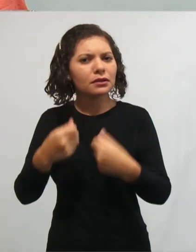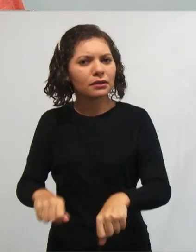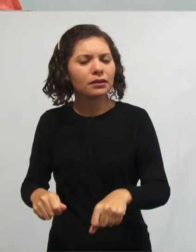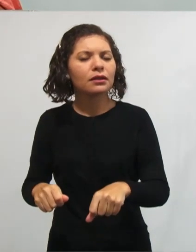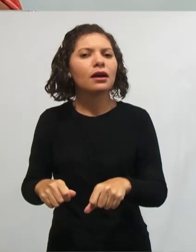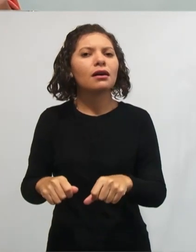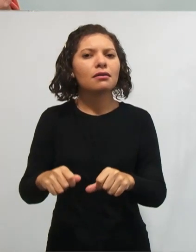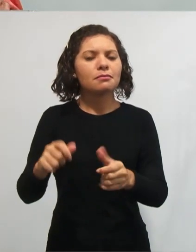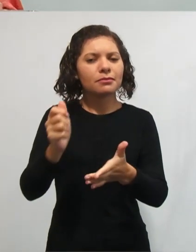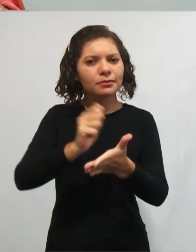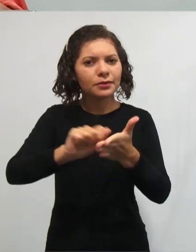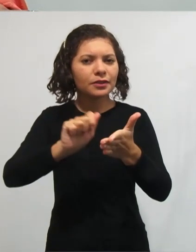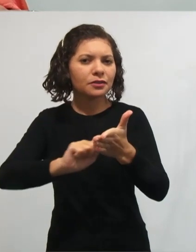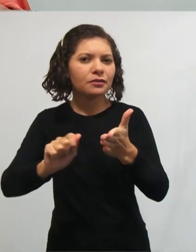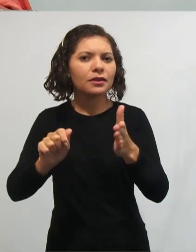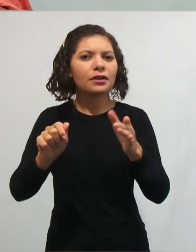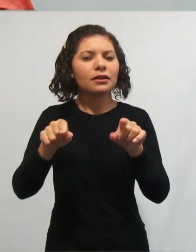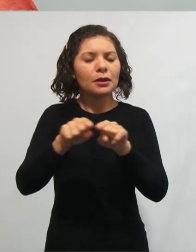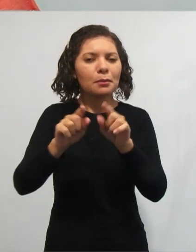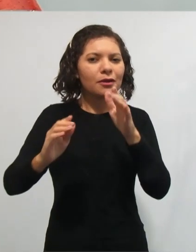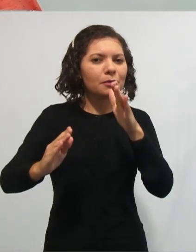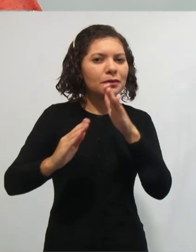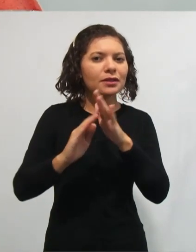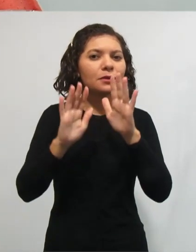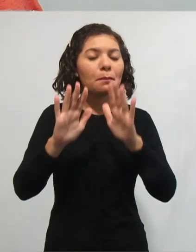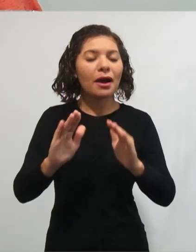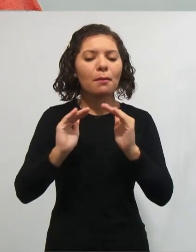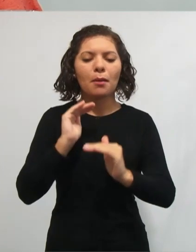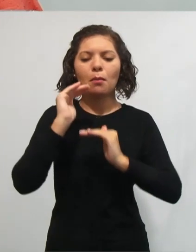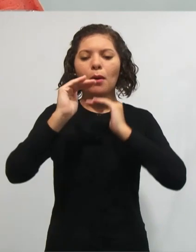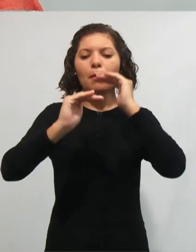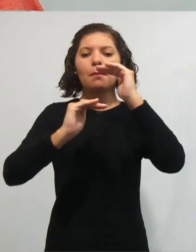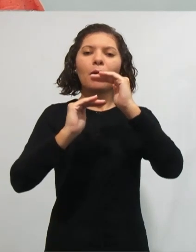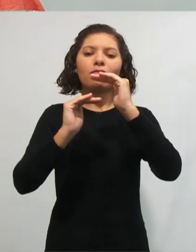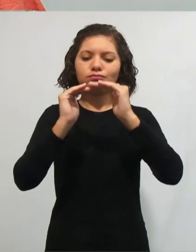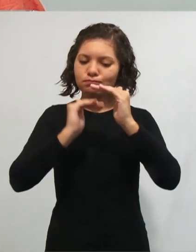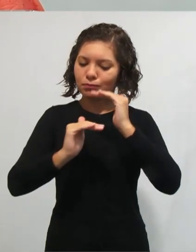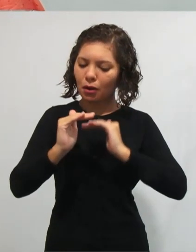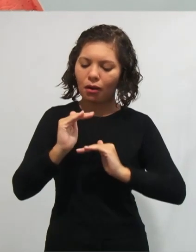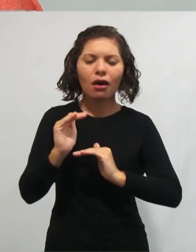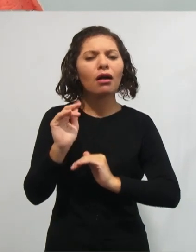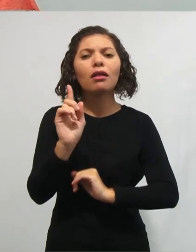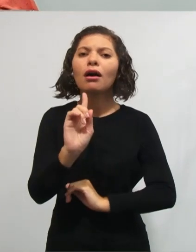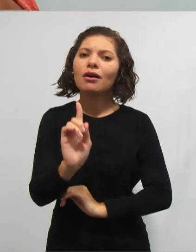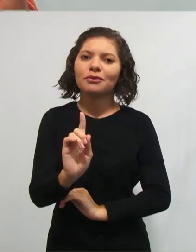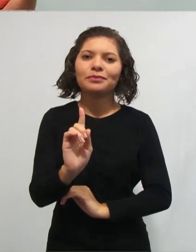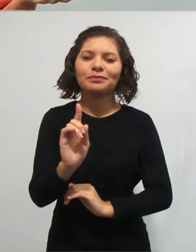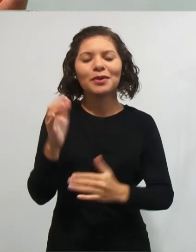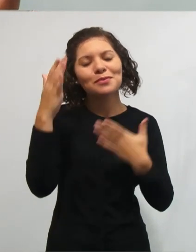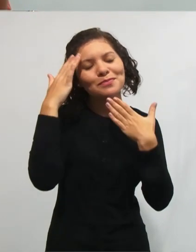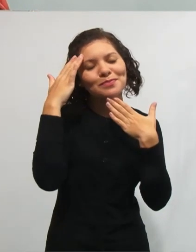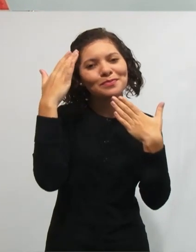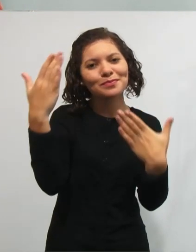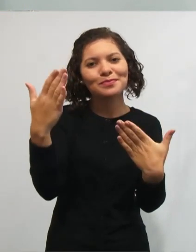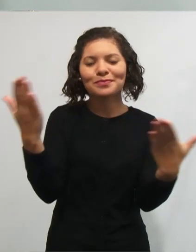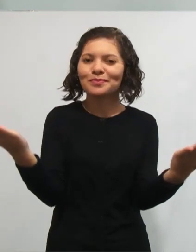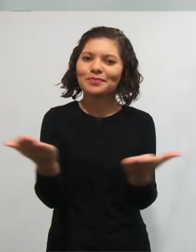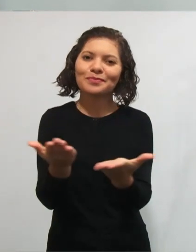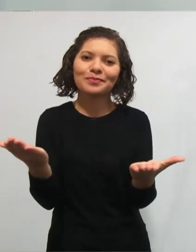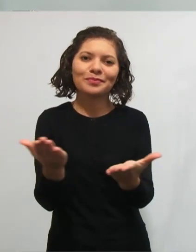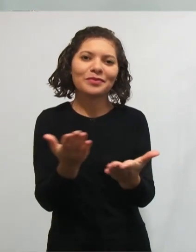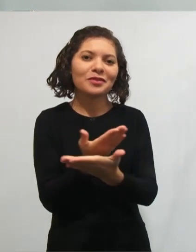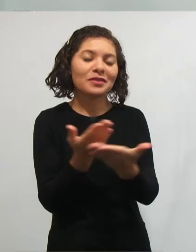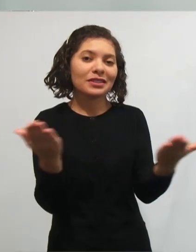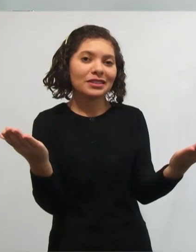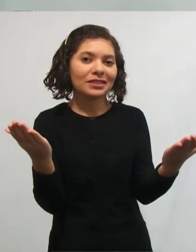limitações e, com isso, avançar, não ser deixada para trás. Eu agradeço a todos por esse momento de conhecimento e que você